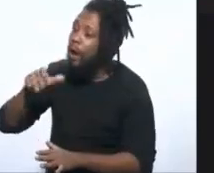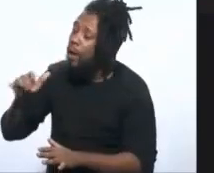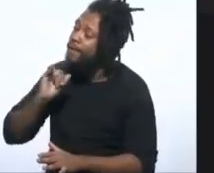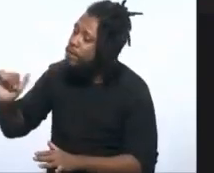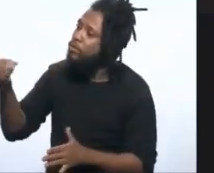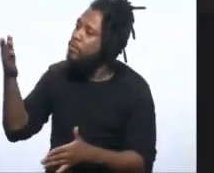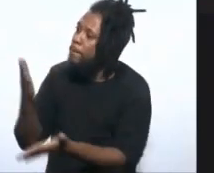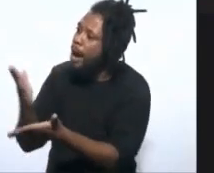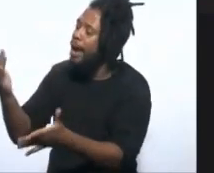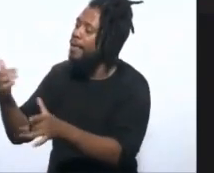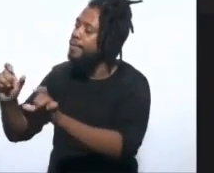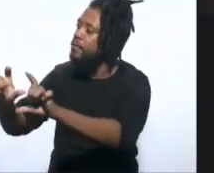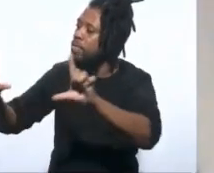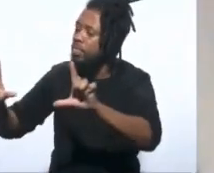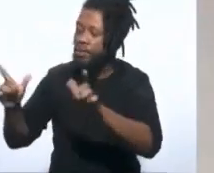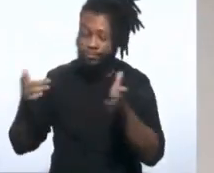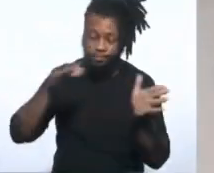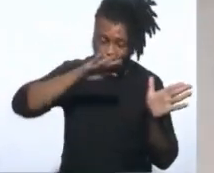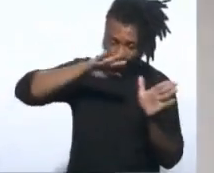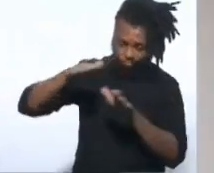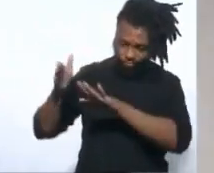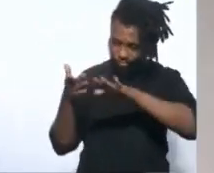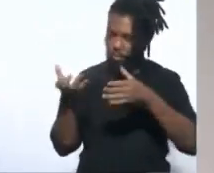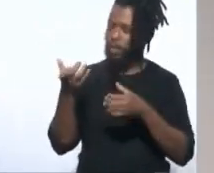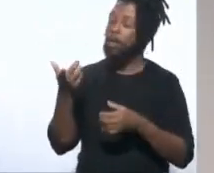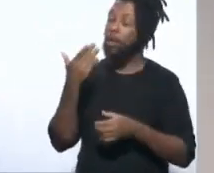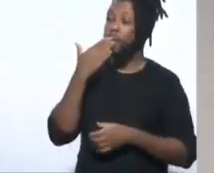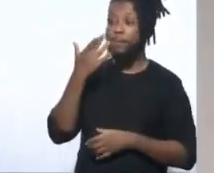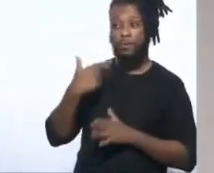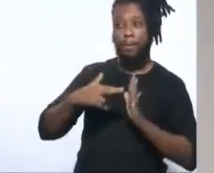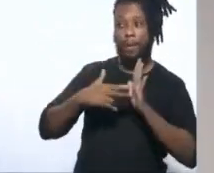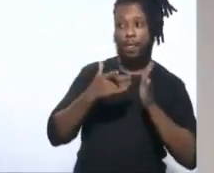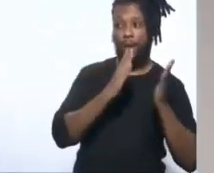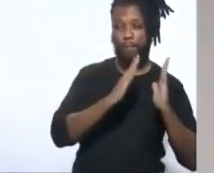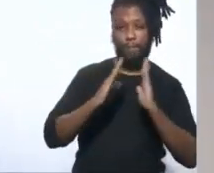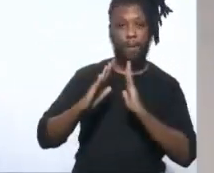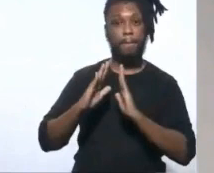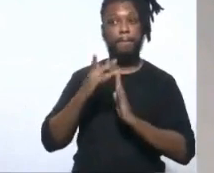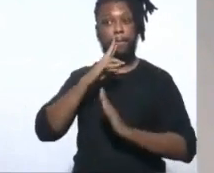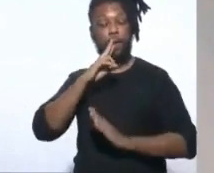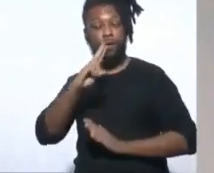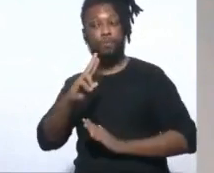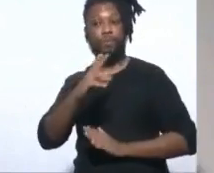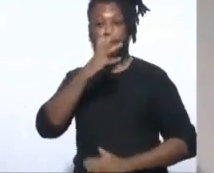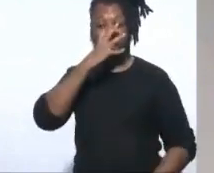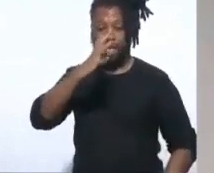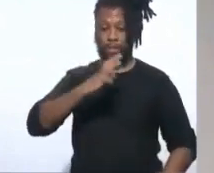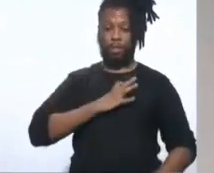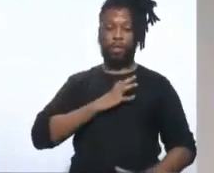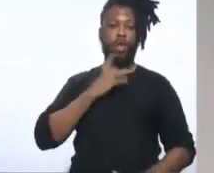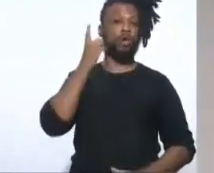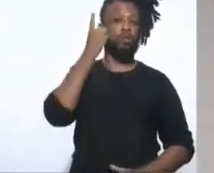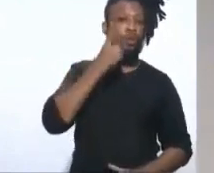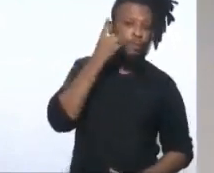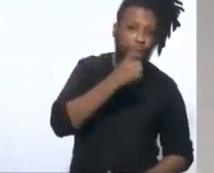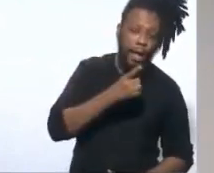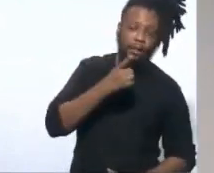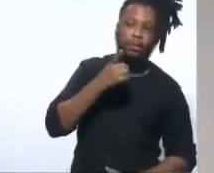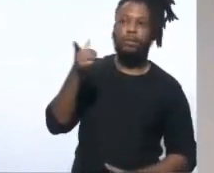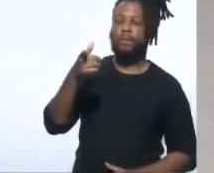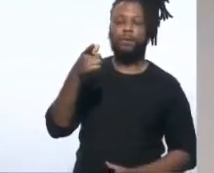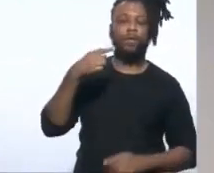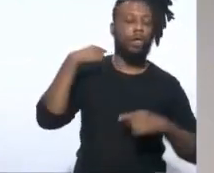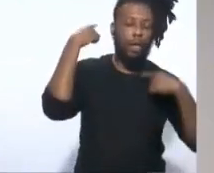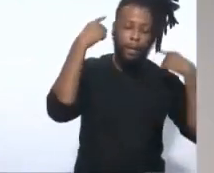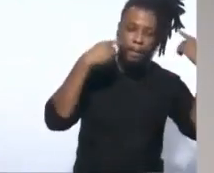Senhor presidente, então retomando, eu pedi pela ordem para responder a grave acusação de um deputado que só pode estar fora de si,